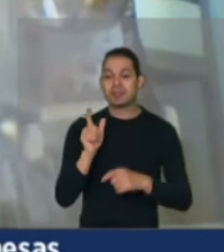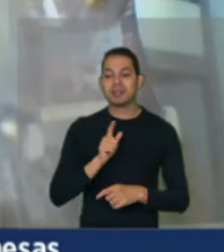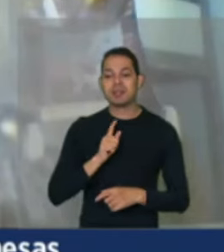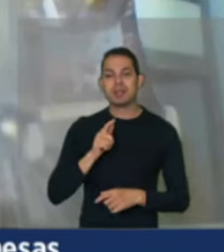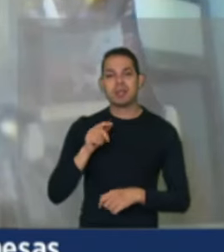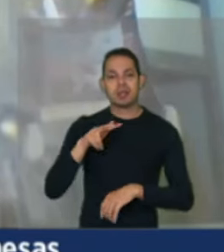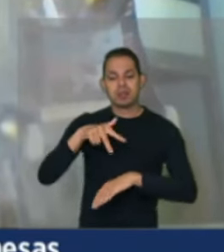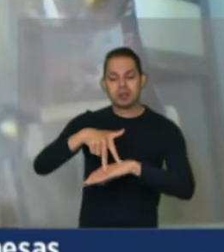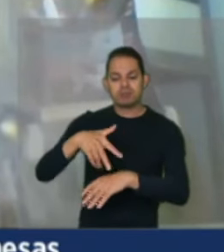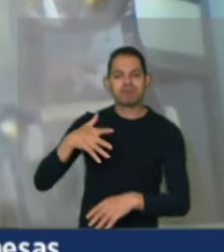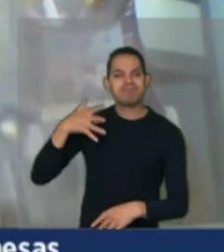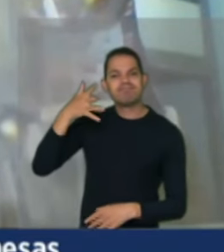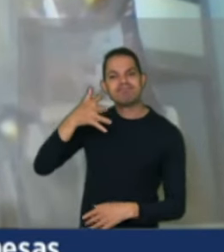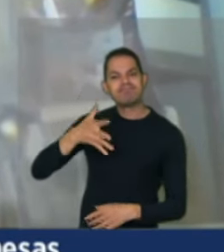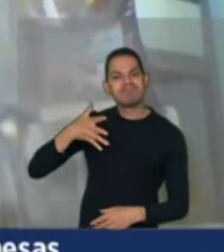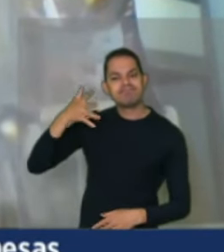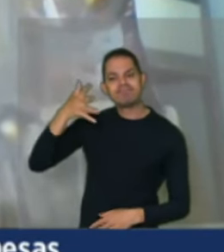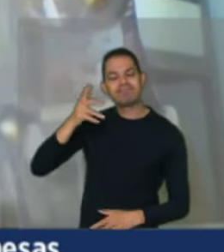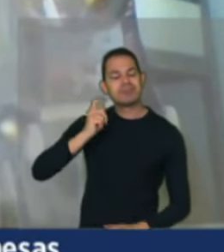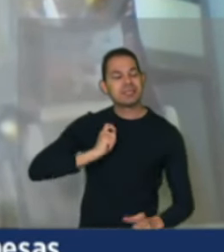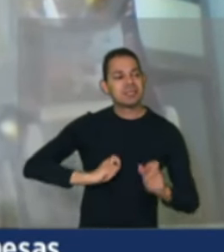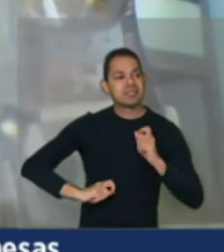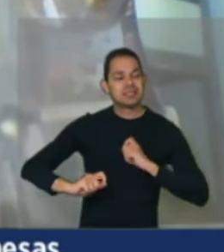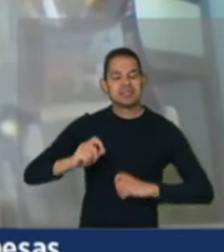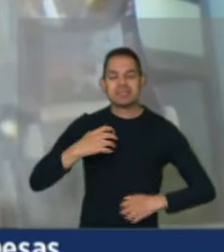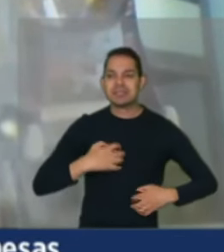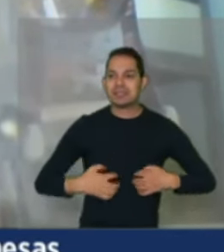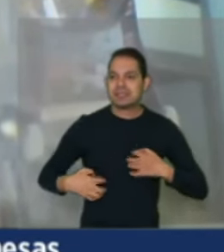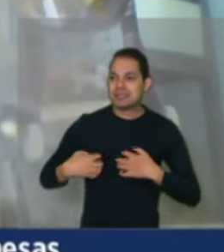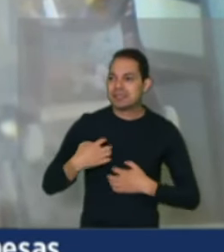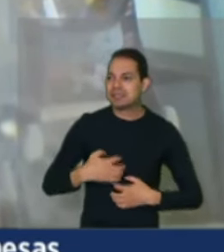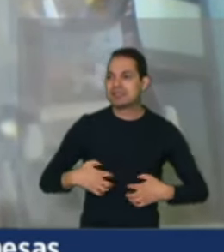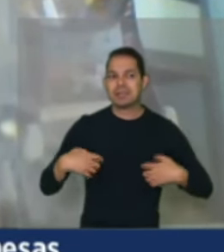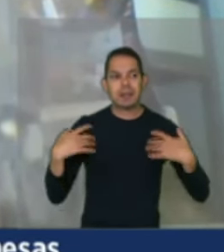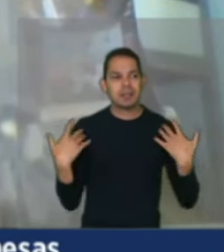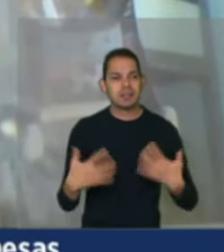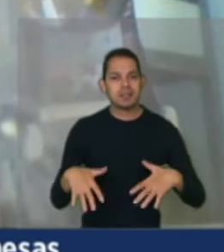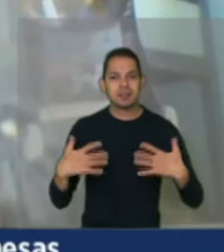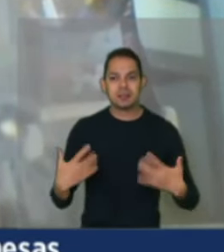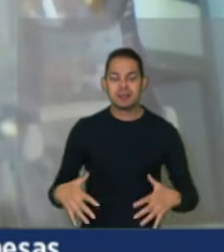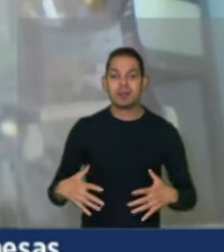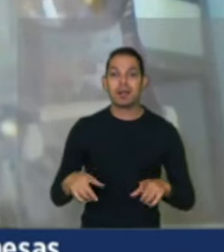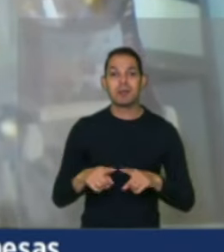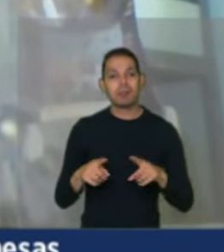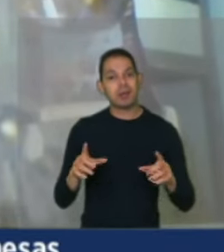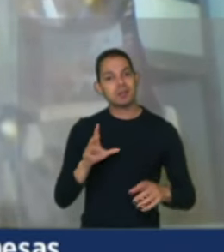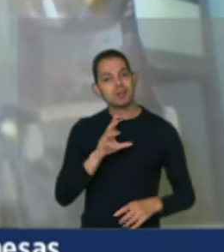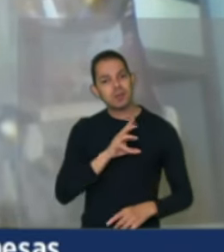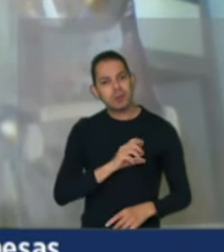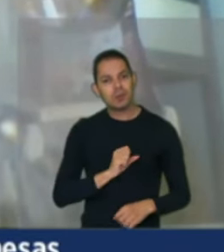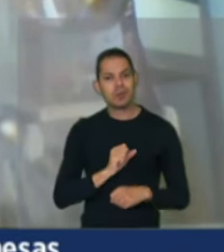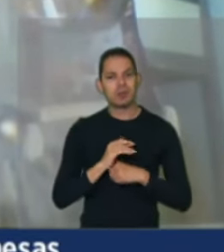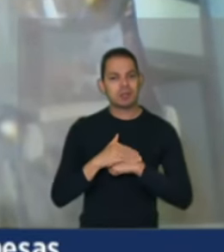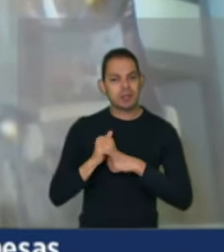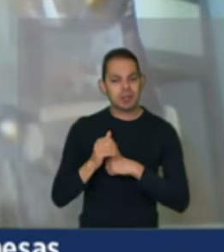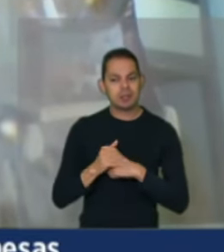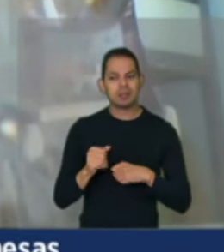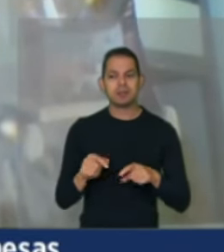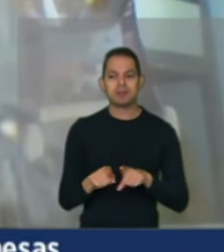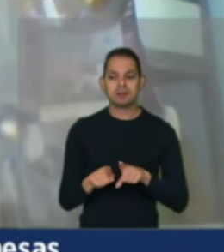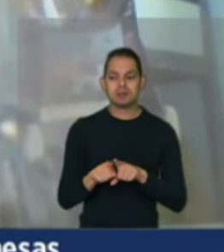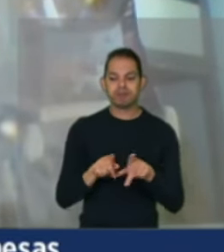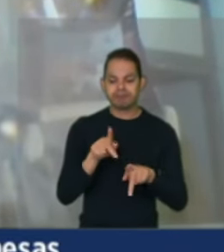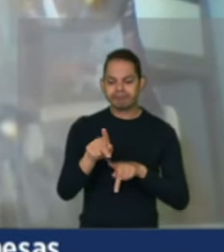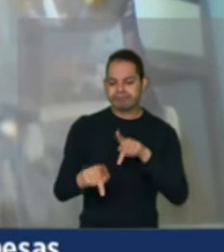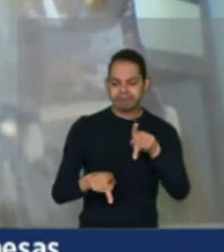é uma fala de desespero, de agonia, mas de muito amor e carinho por nosso povo,